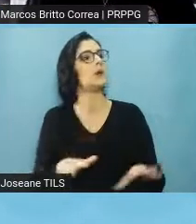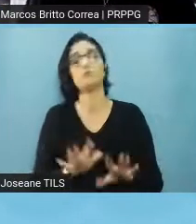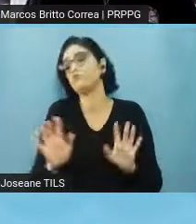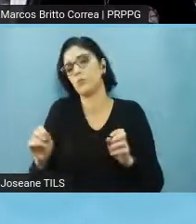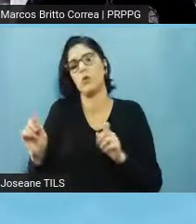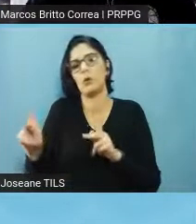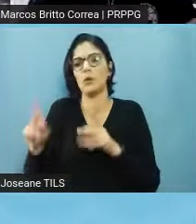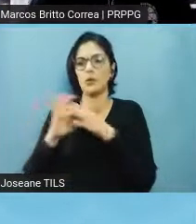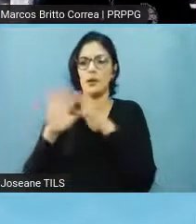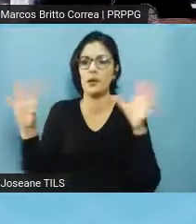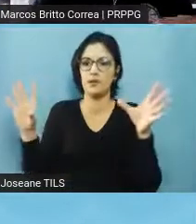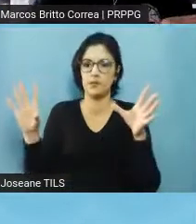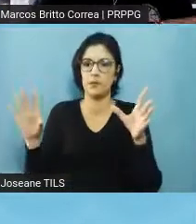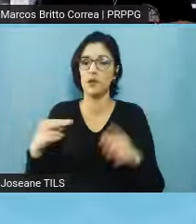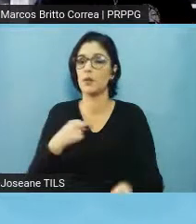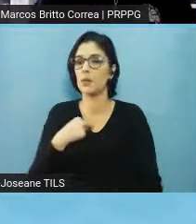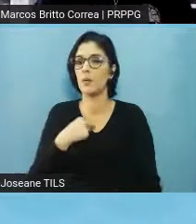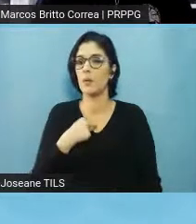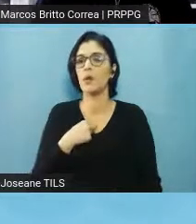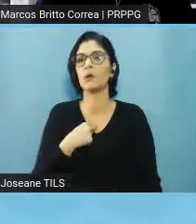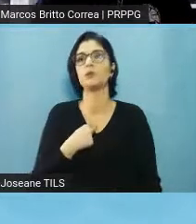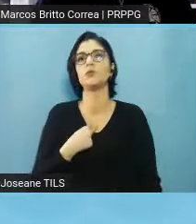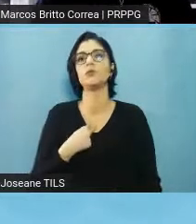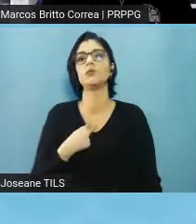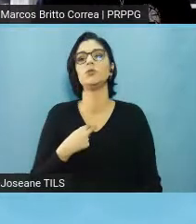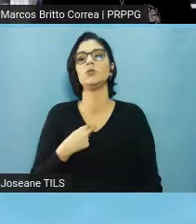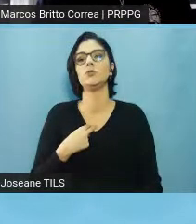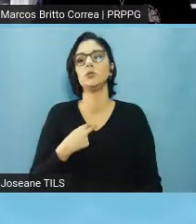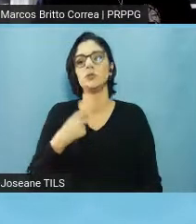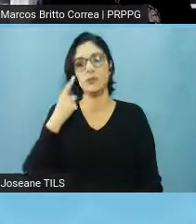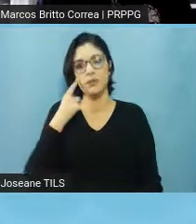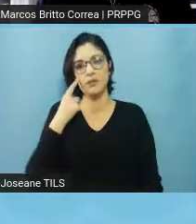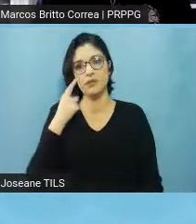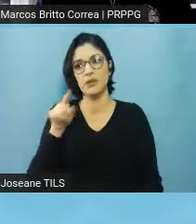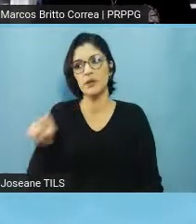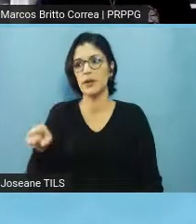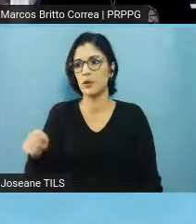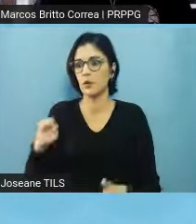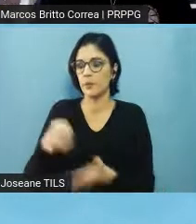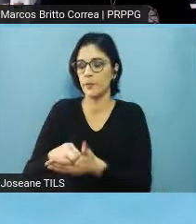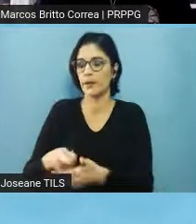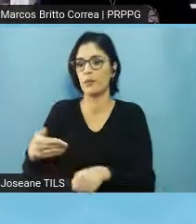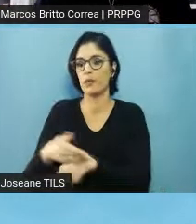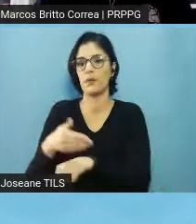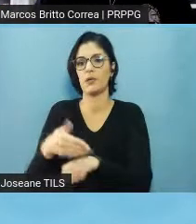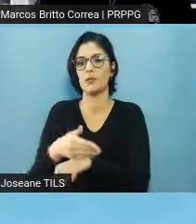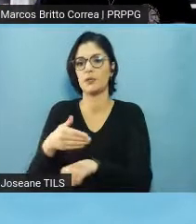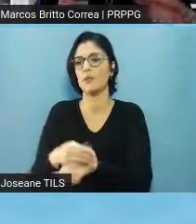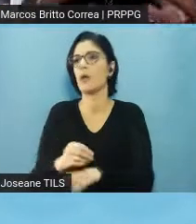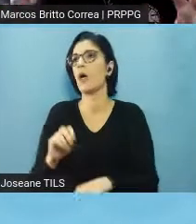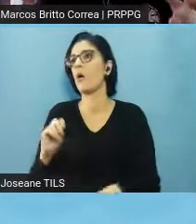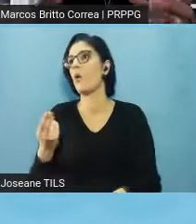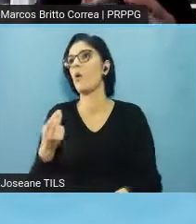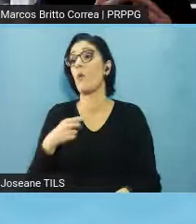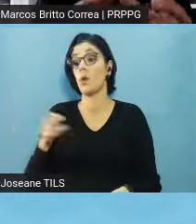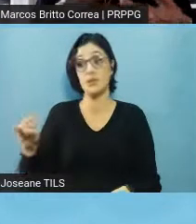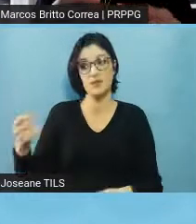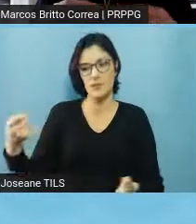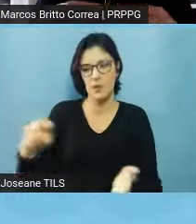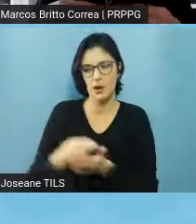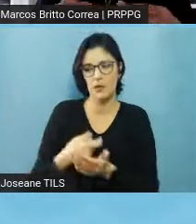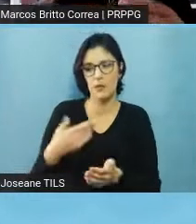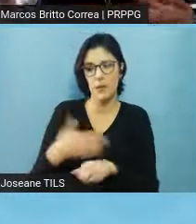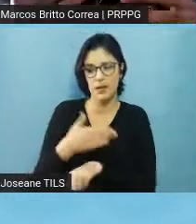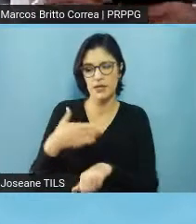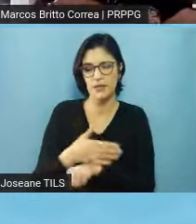então a gente não pode condicionar, né, a participação a ter algum benefício, por exemplo, ah,